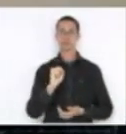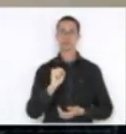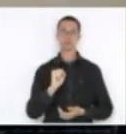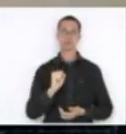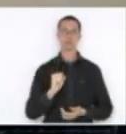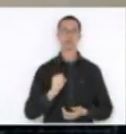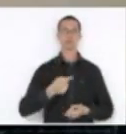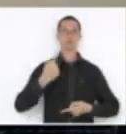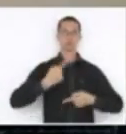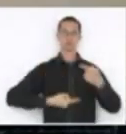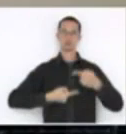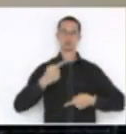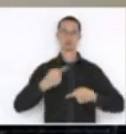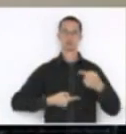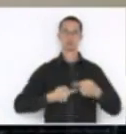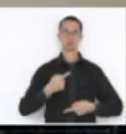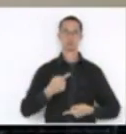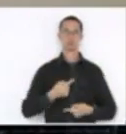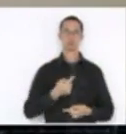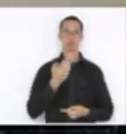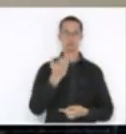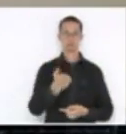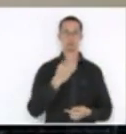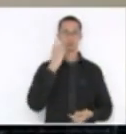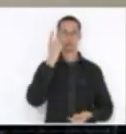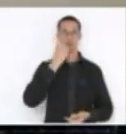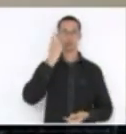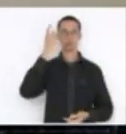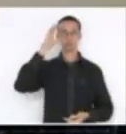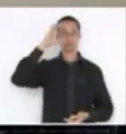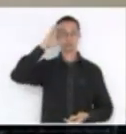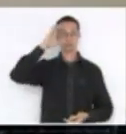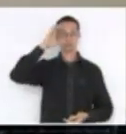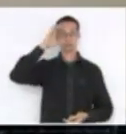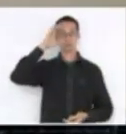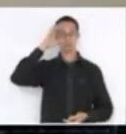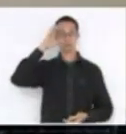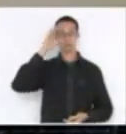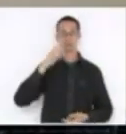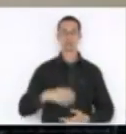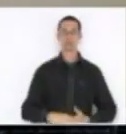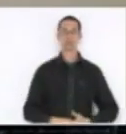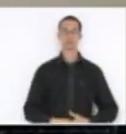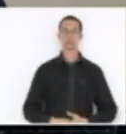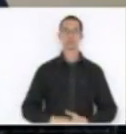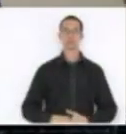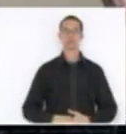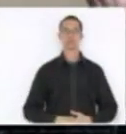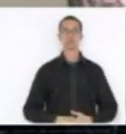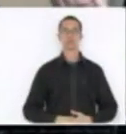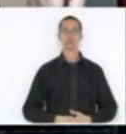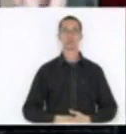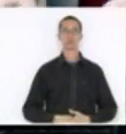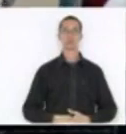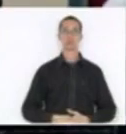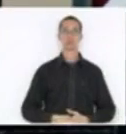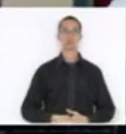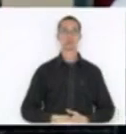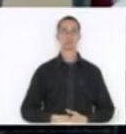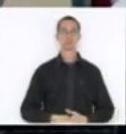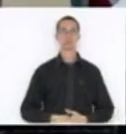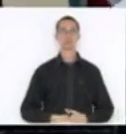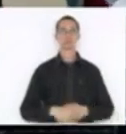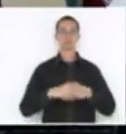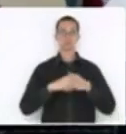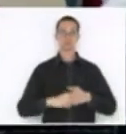discussão, para discutir, o deputado Fernando Coruja. Boa Excelência tem a palavra. Sr. Presidente, Srs.